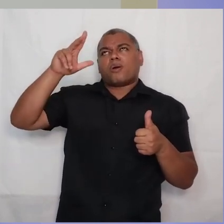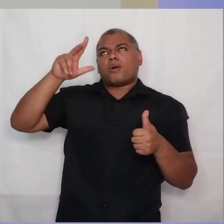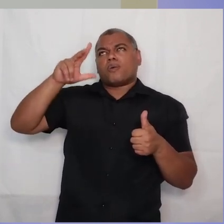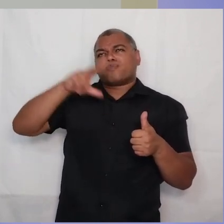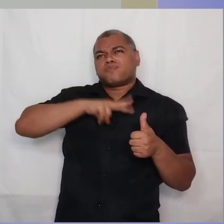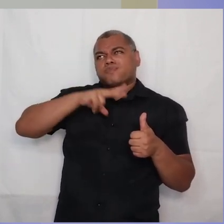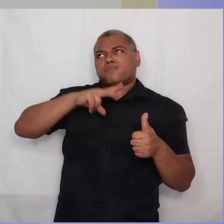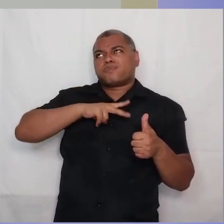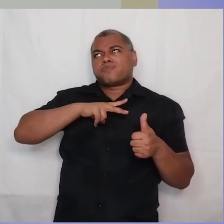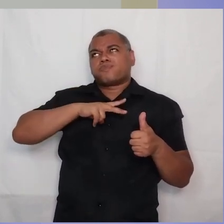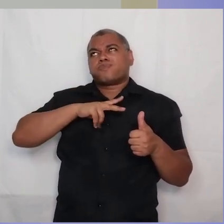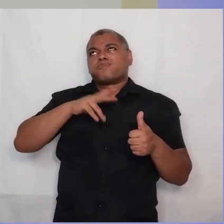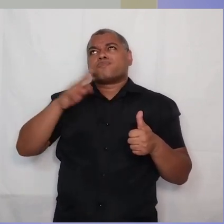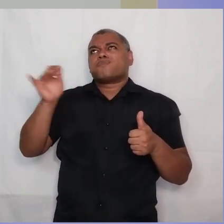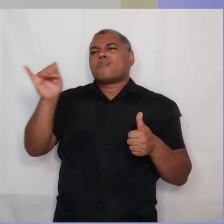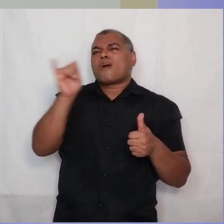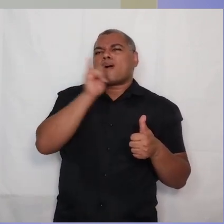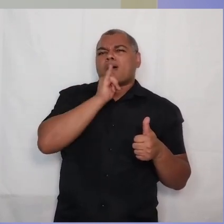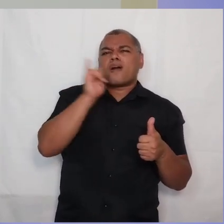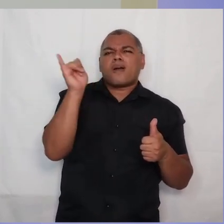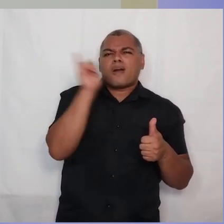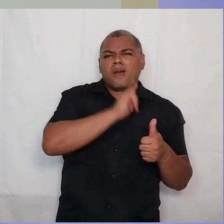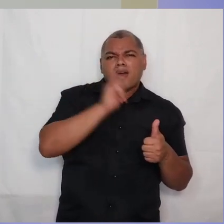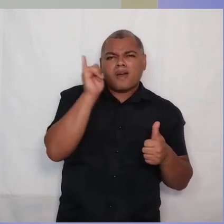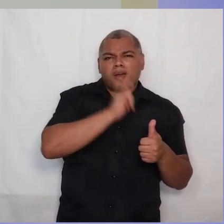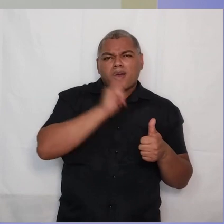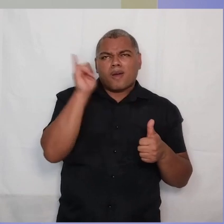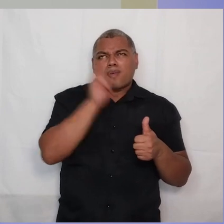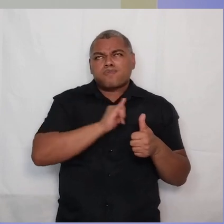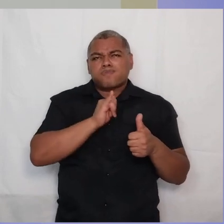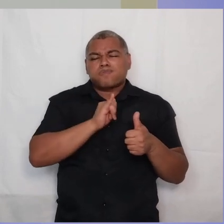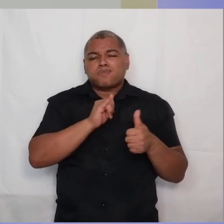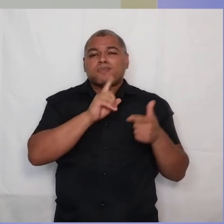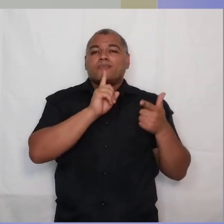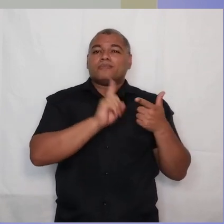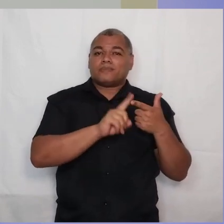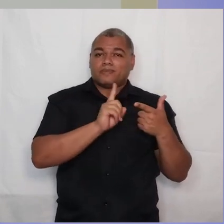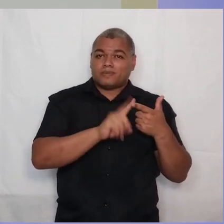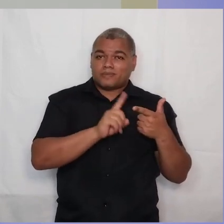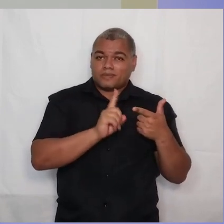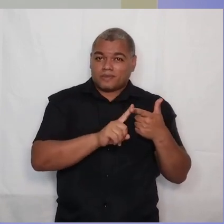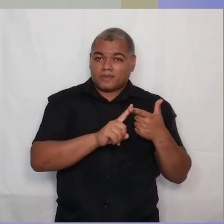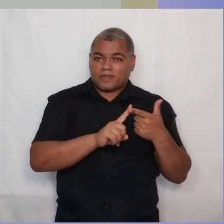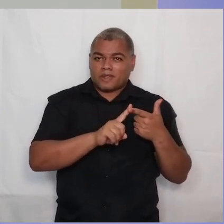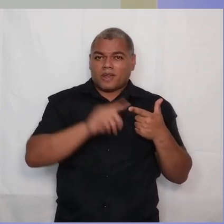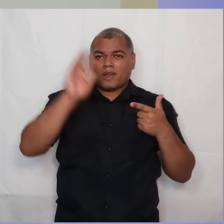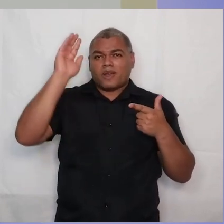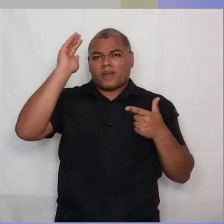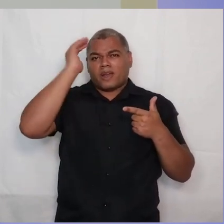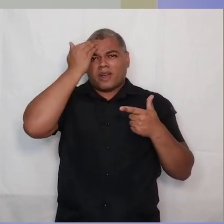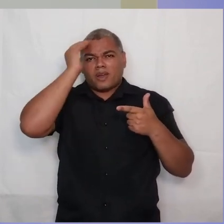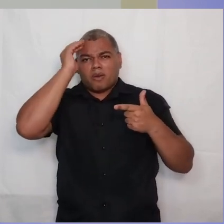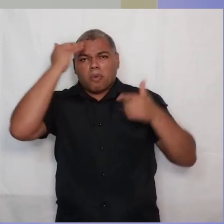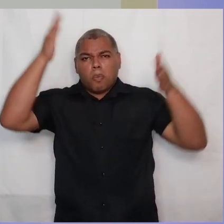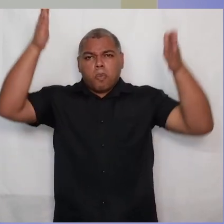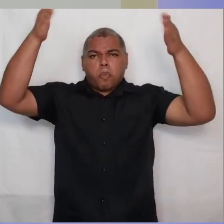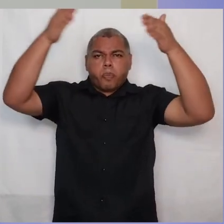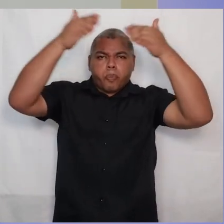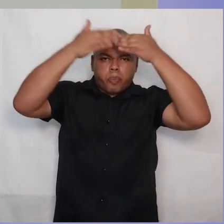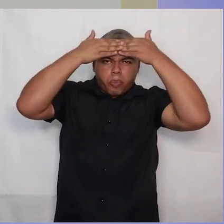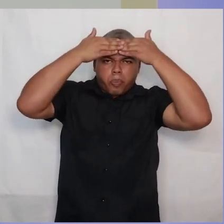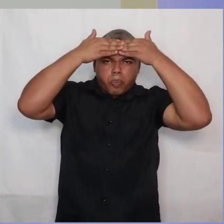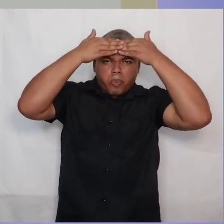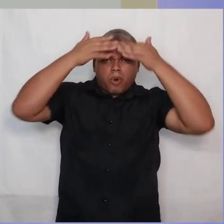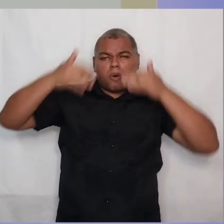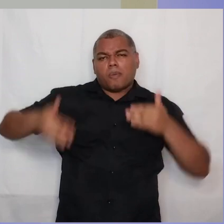vãos. Seus pensamentos são inúteis. Segundo, eles têm o seu entendimento obscurecido. Veja, é um